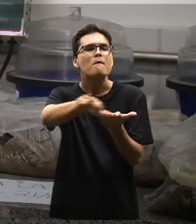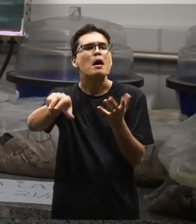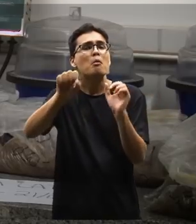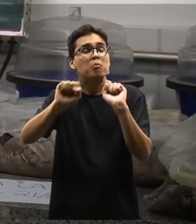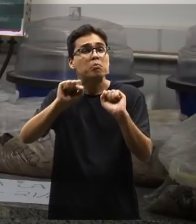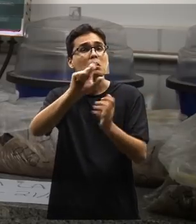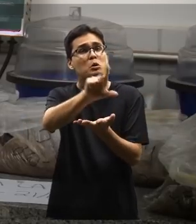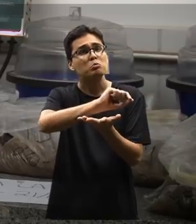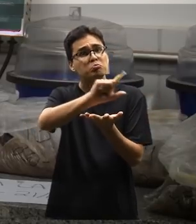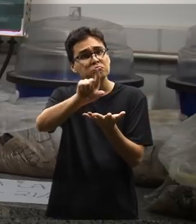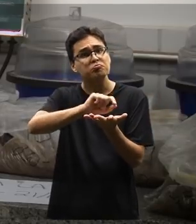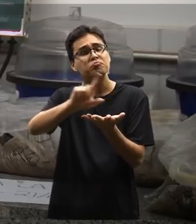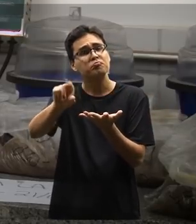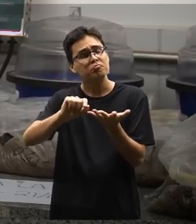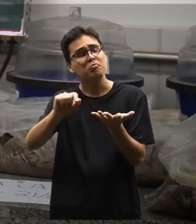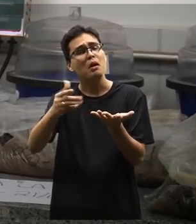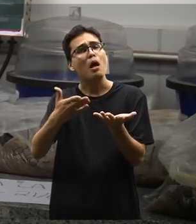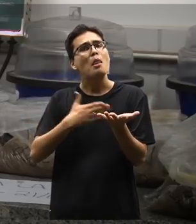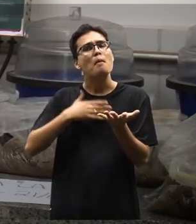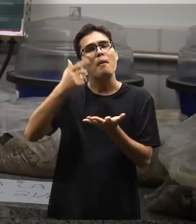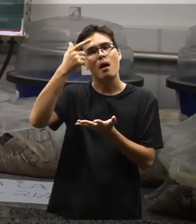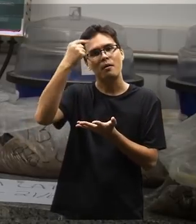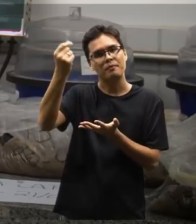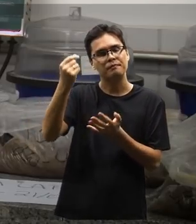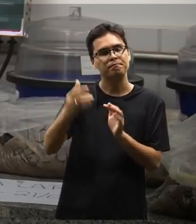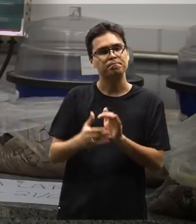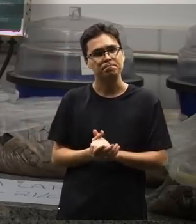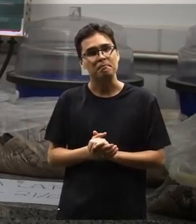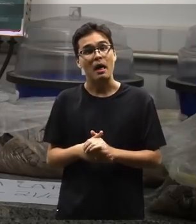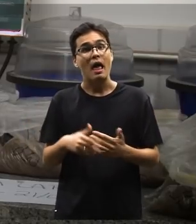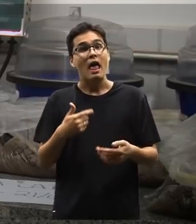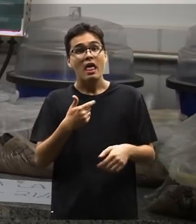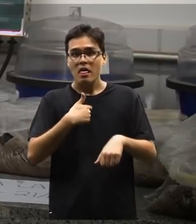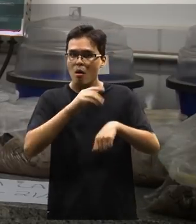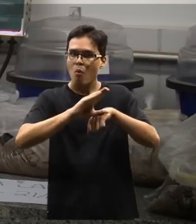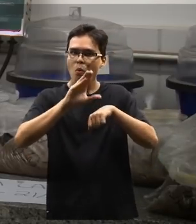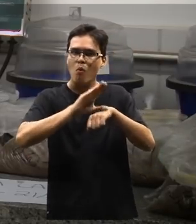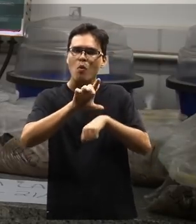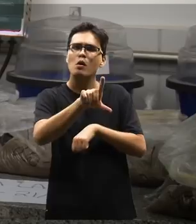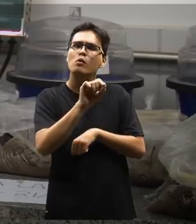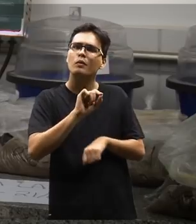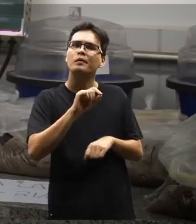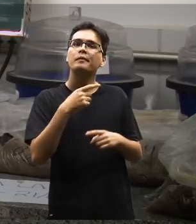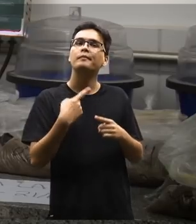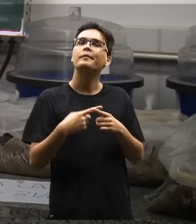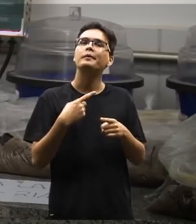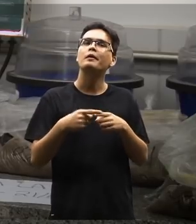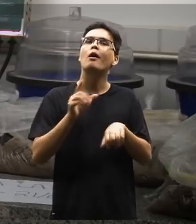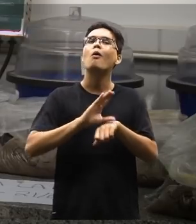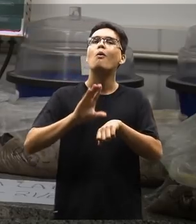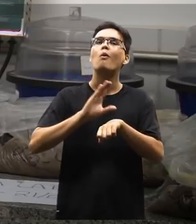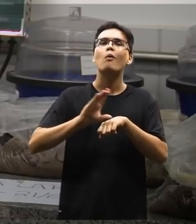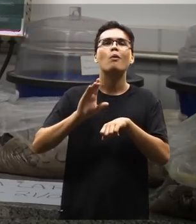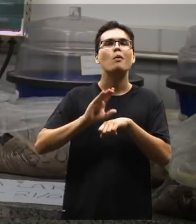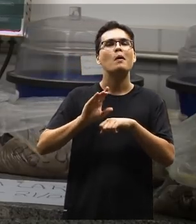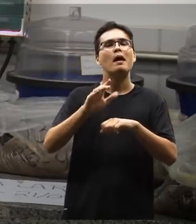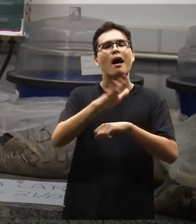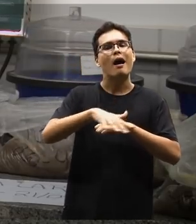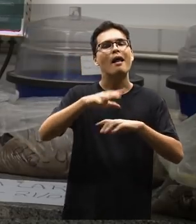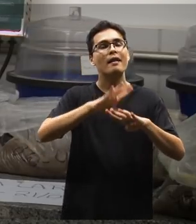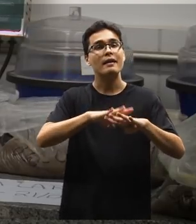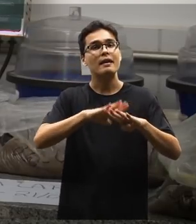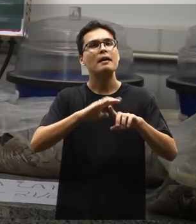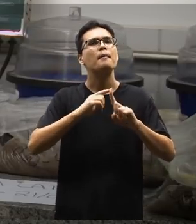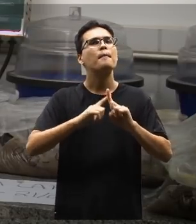que você pode escolher durante a sua graduação. Então, eu escolhi esse curso em função de ser um curso de